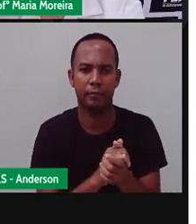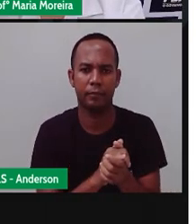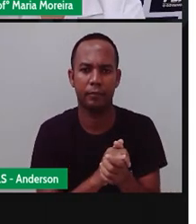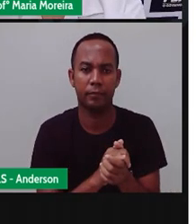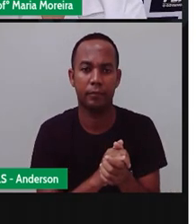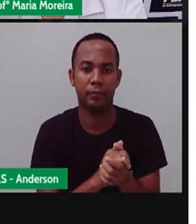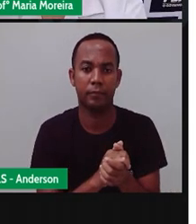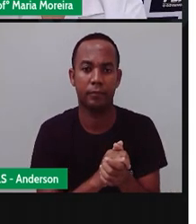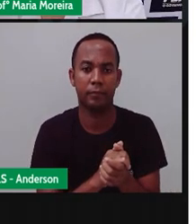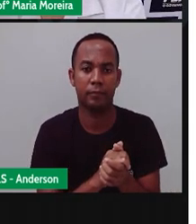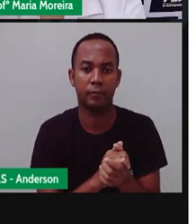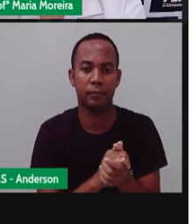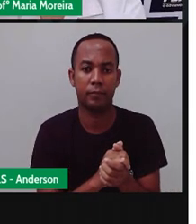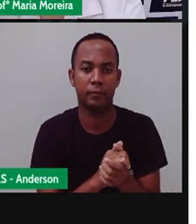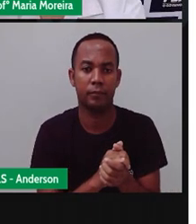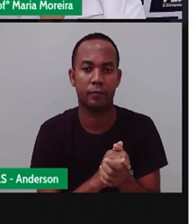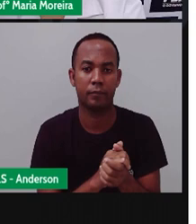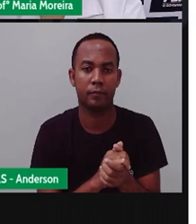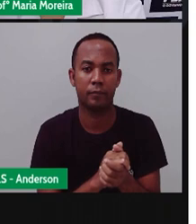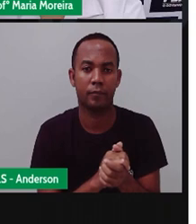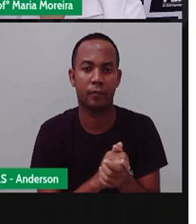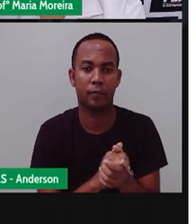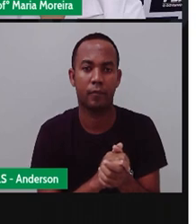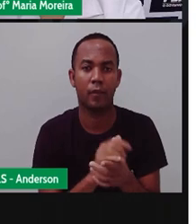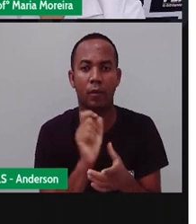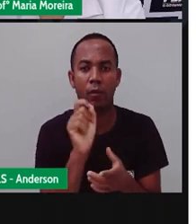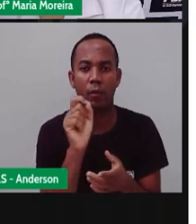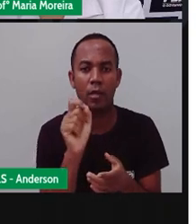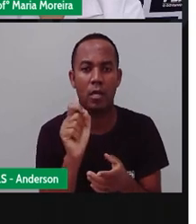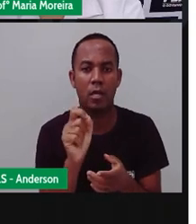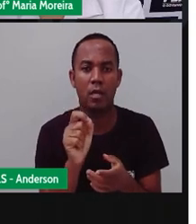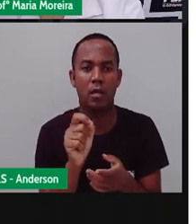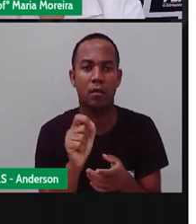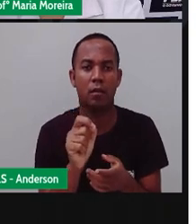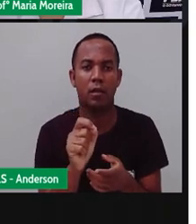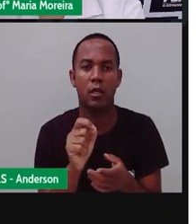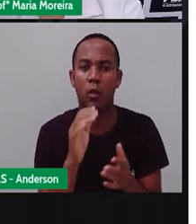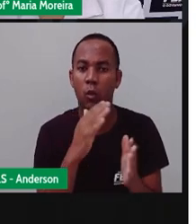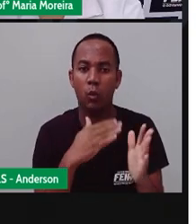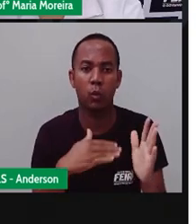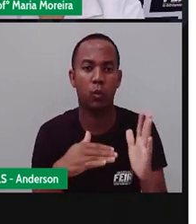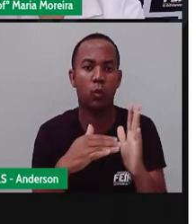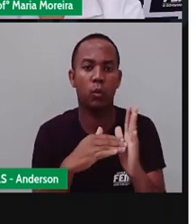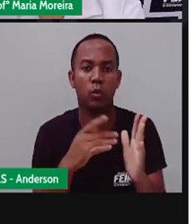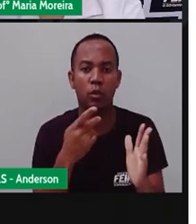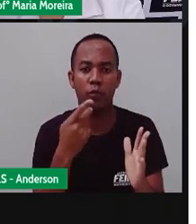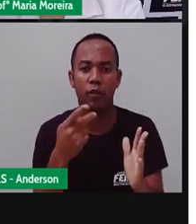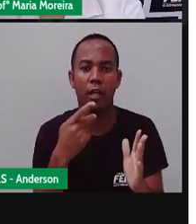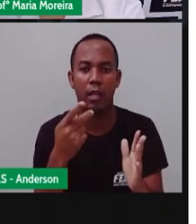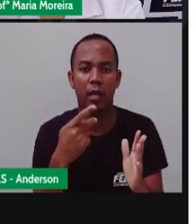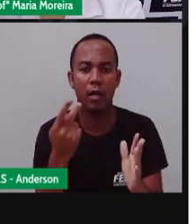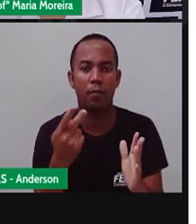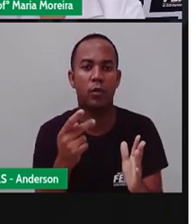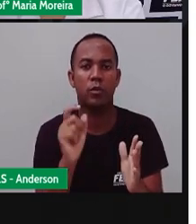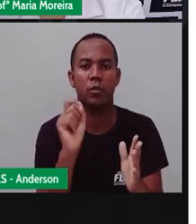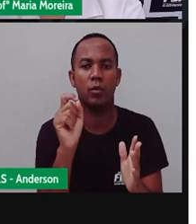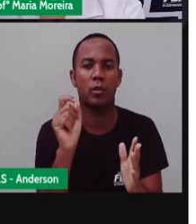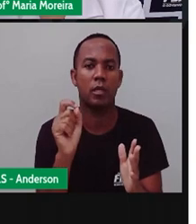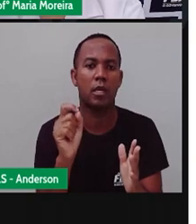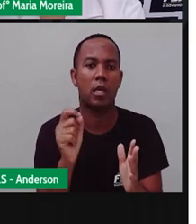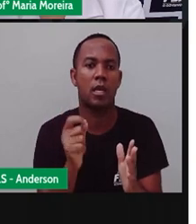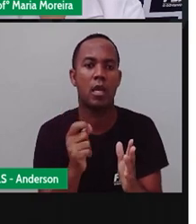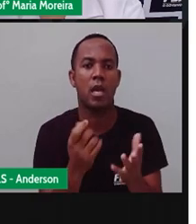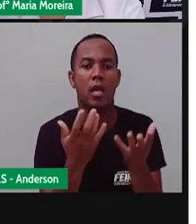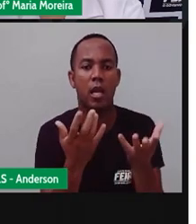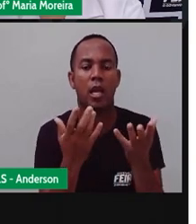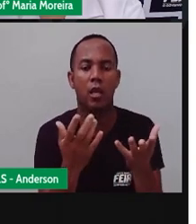Bom, eles aparecem em praticamente tudo o que falamos. Como, por exemplo, eu